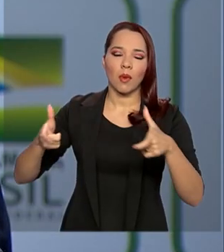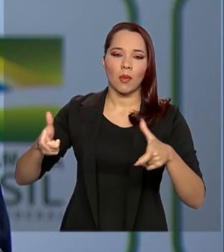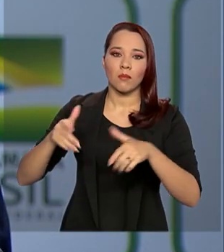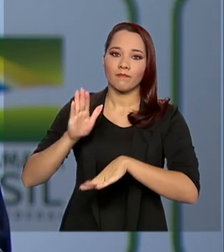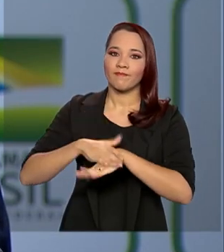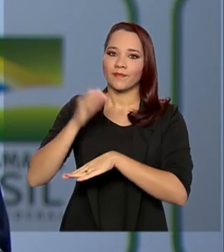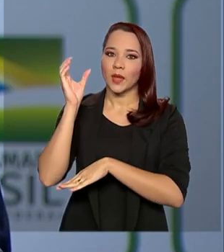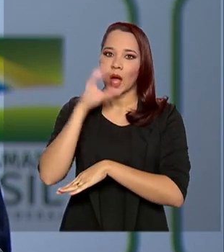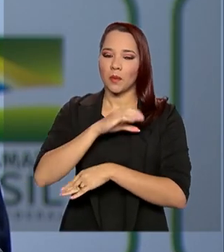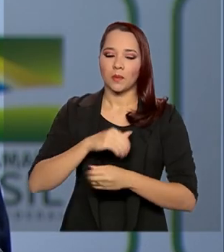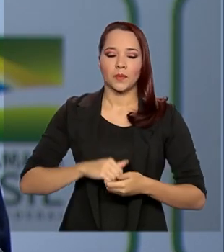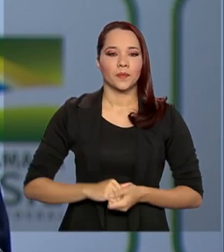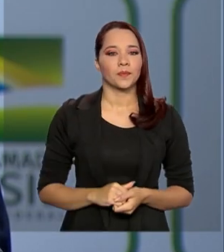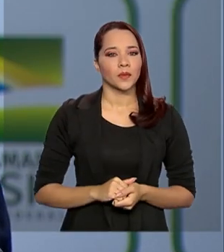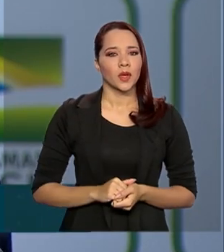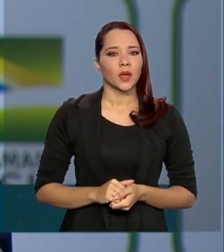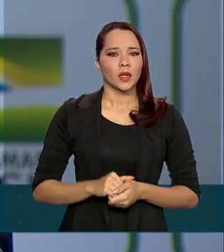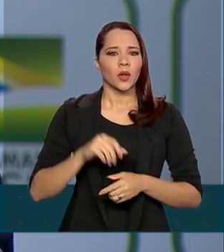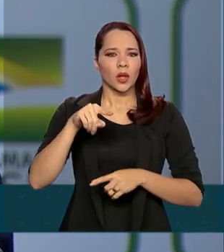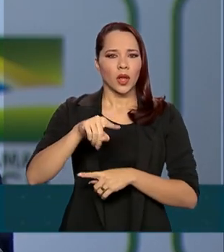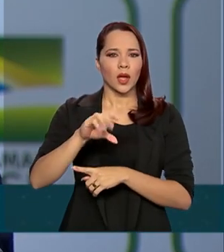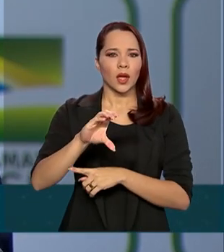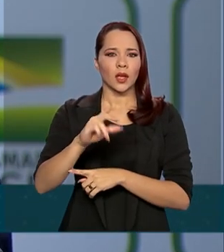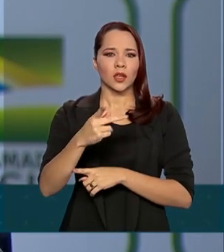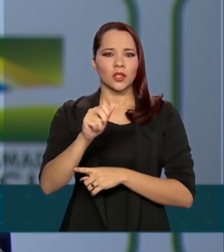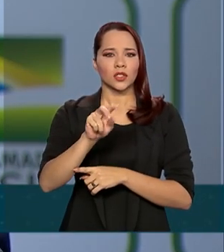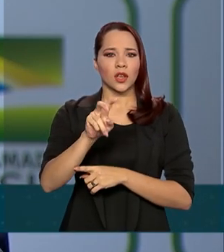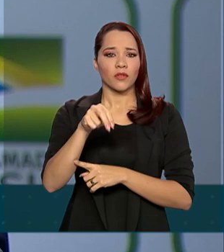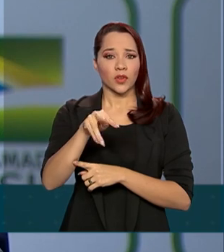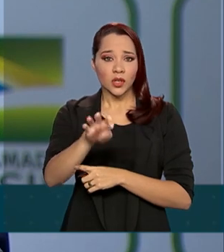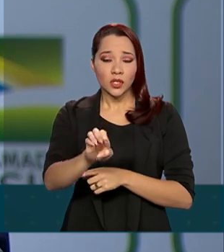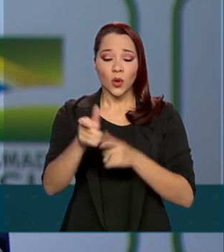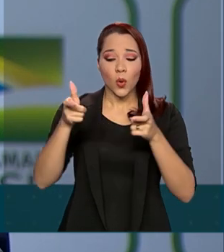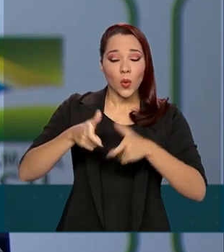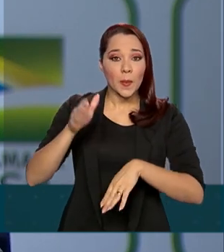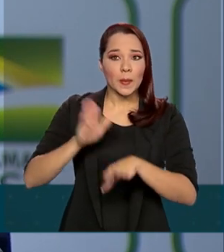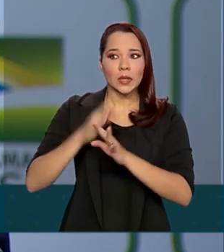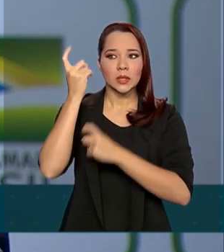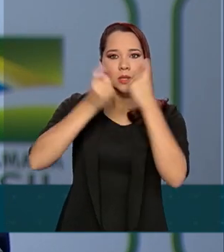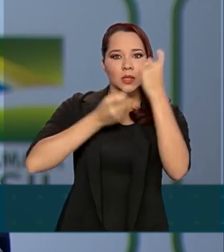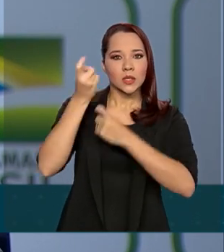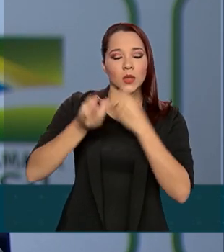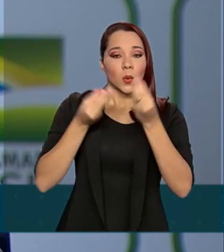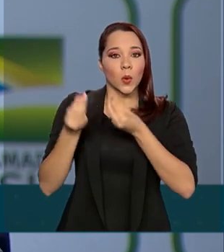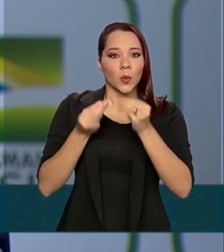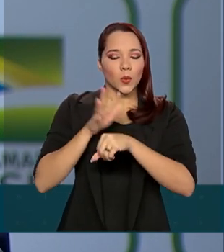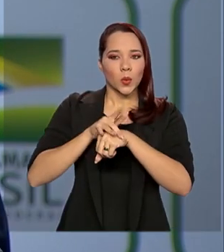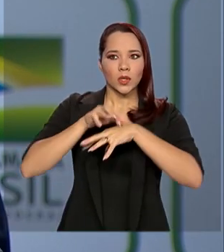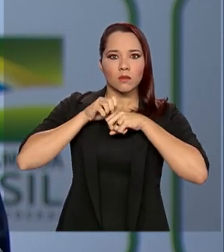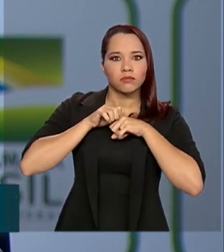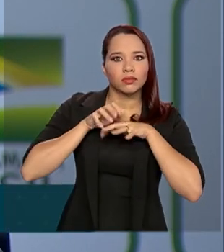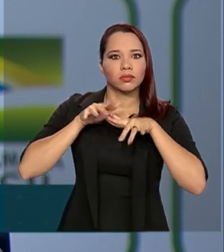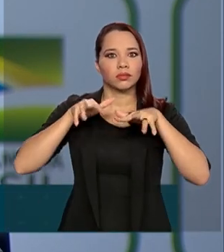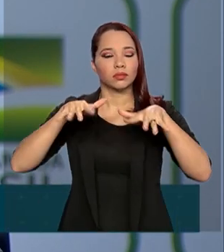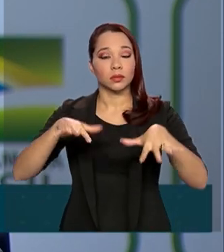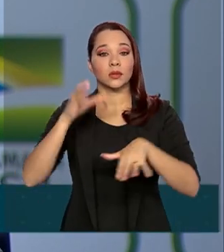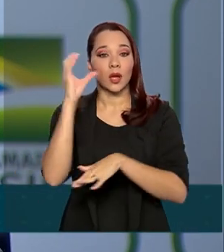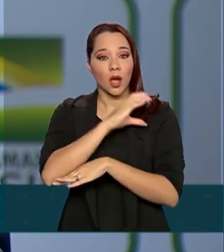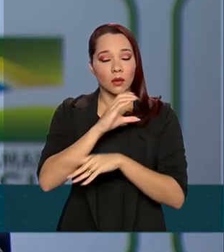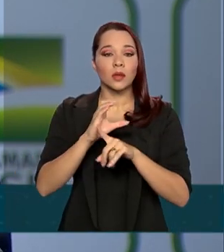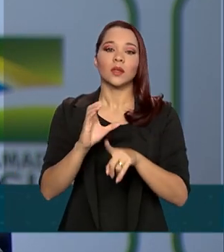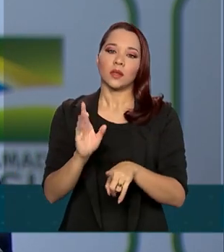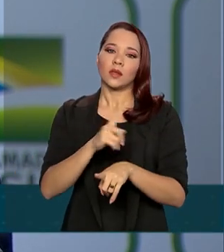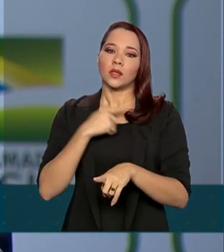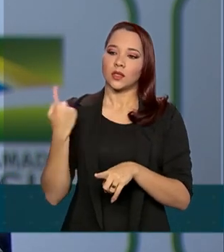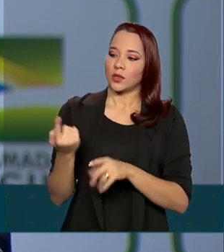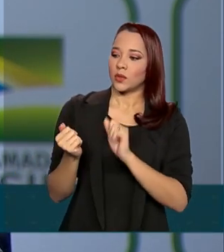rapidez. O distrito de Chavante, que é o distrito hoje que mais nos preocupa pelo avanço rápido da doença. Então estaremos